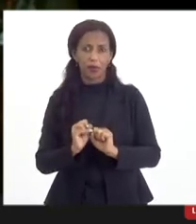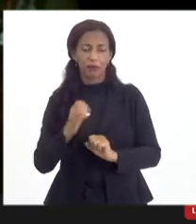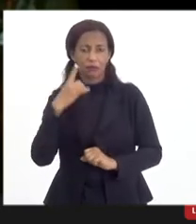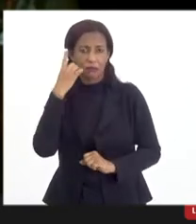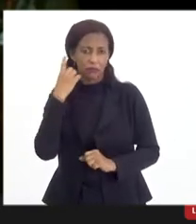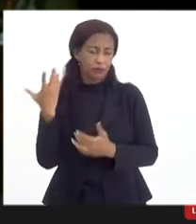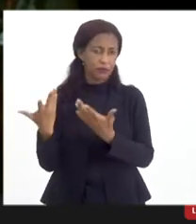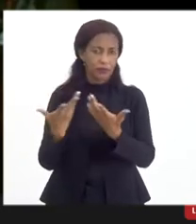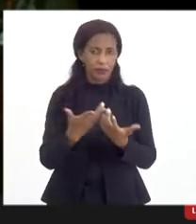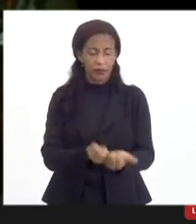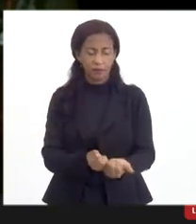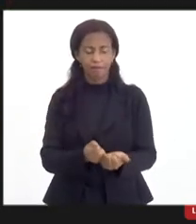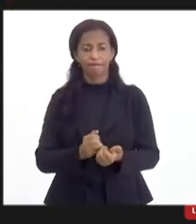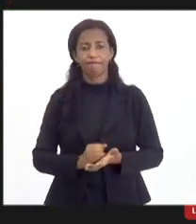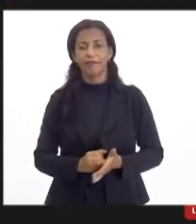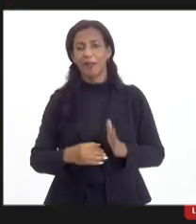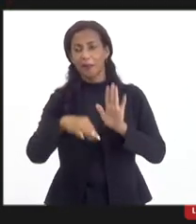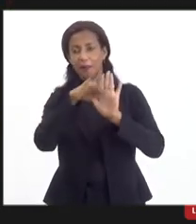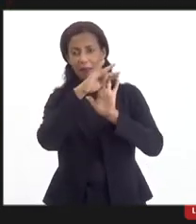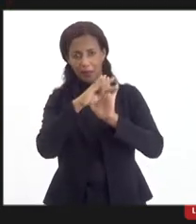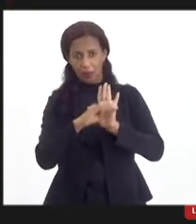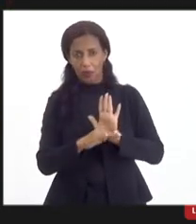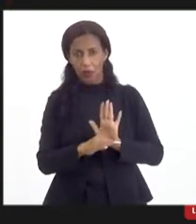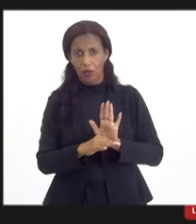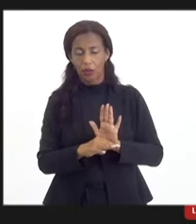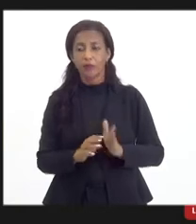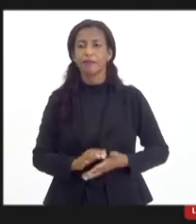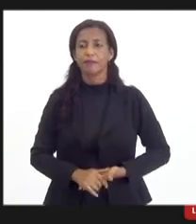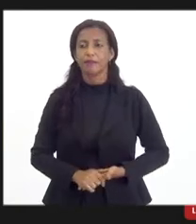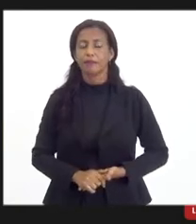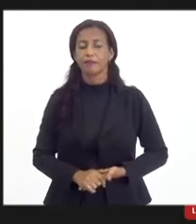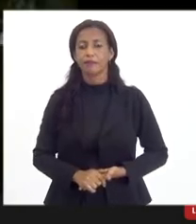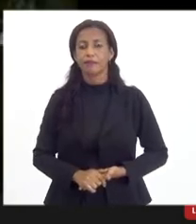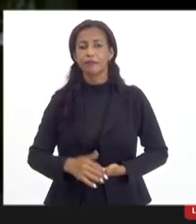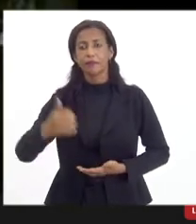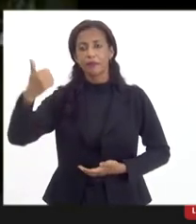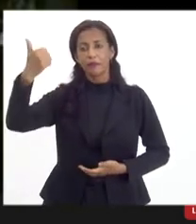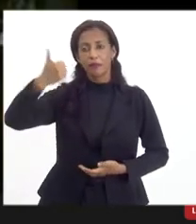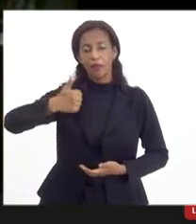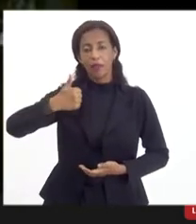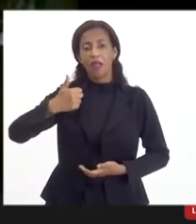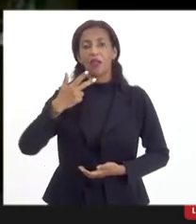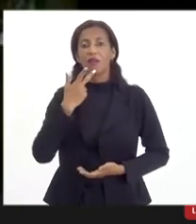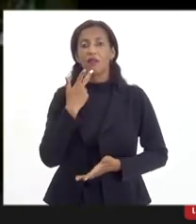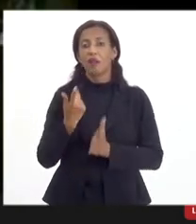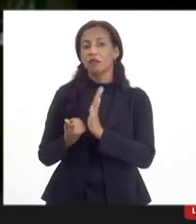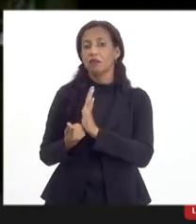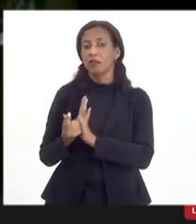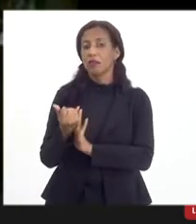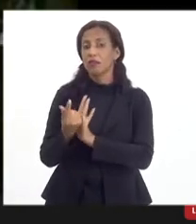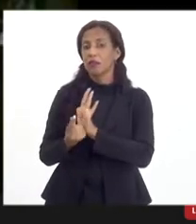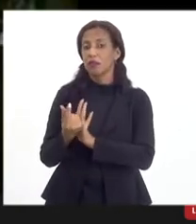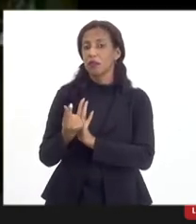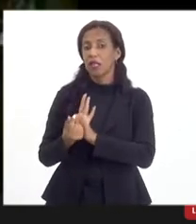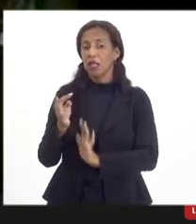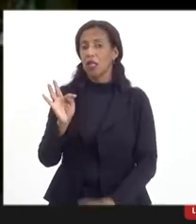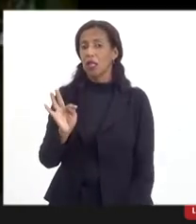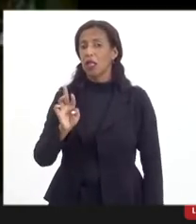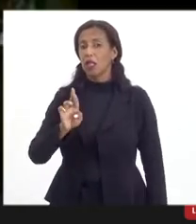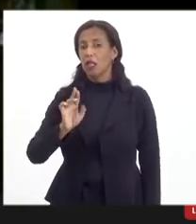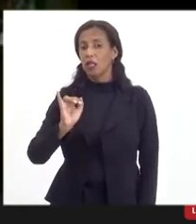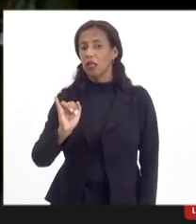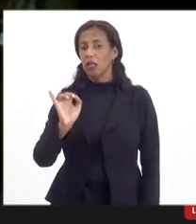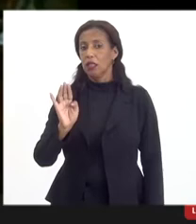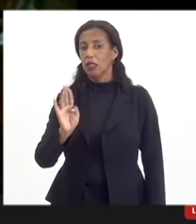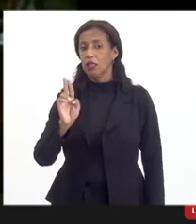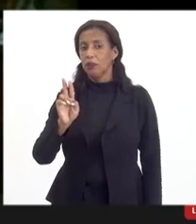Então... Com certeza. Pela ordem, né? No momento, então, falando de tributação, a tributação, nós